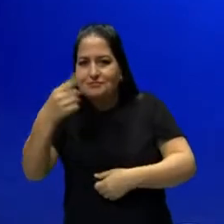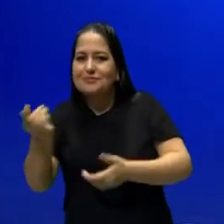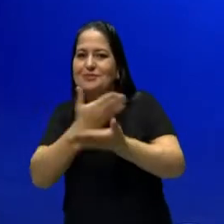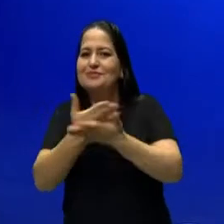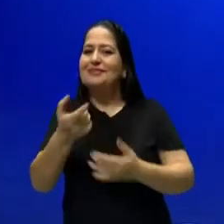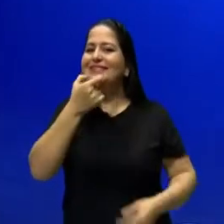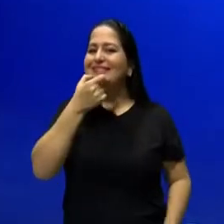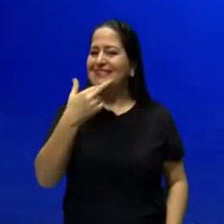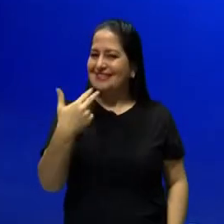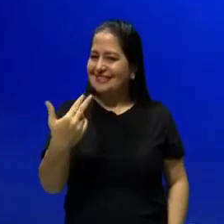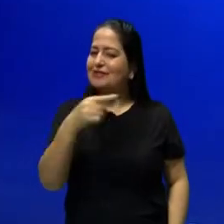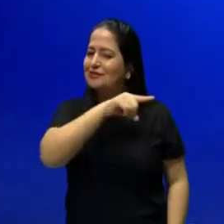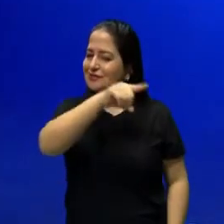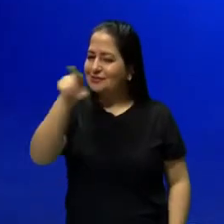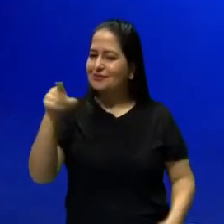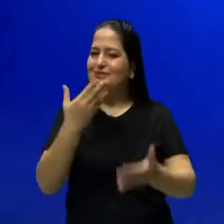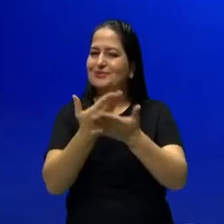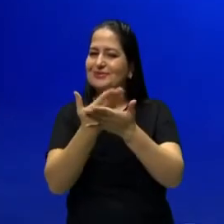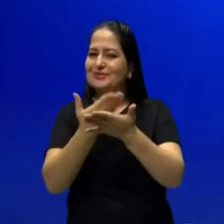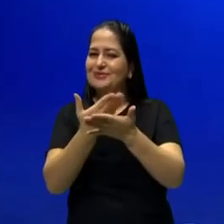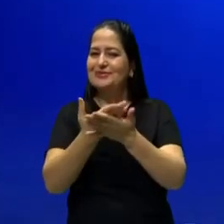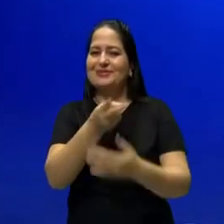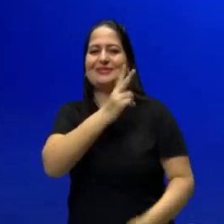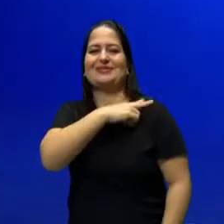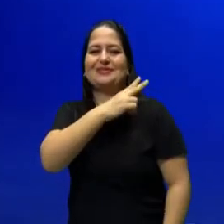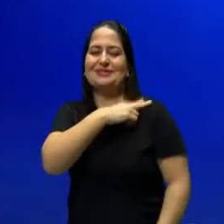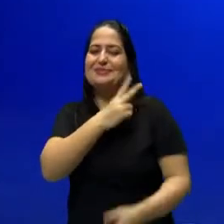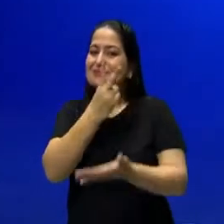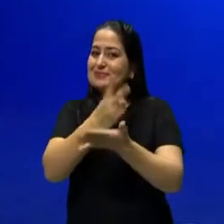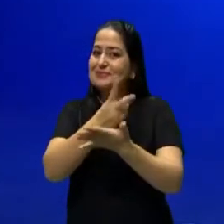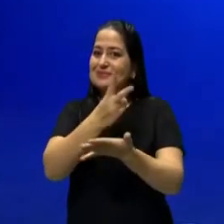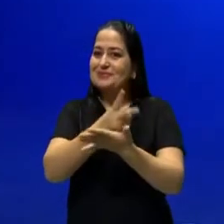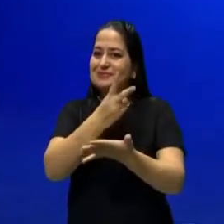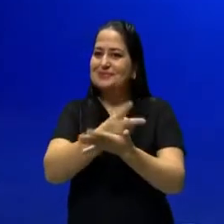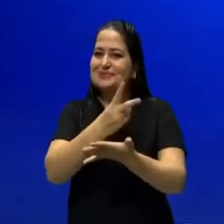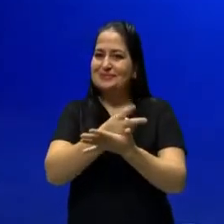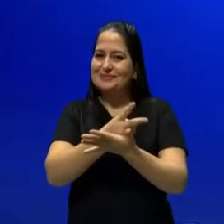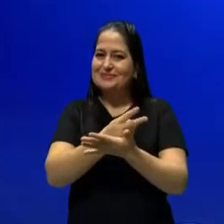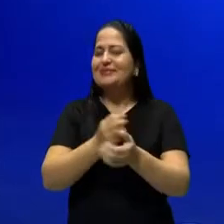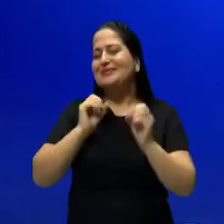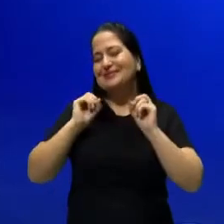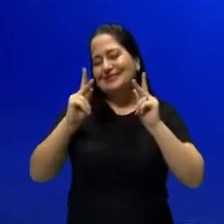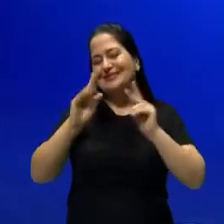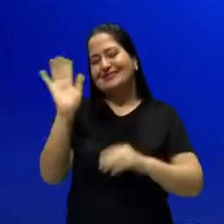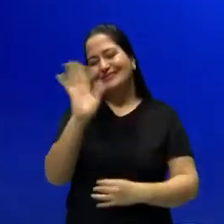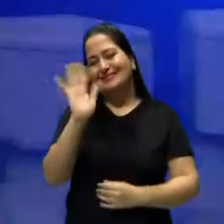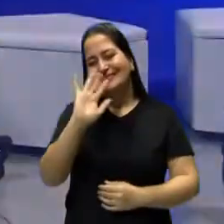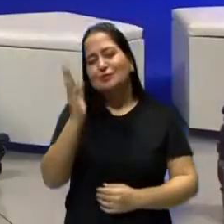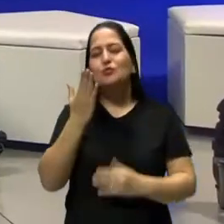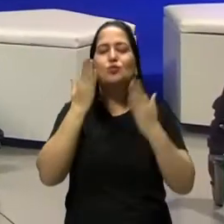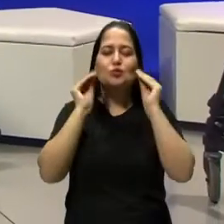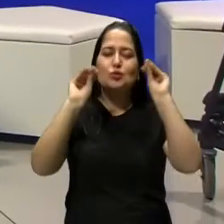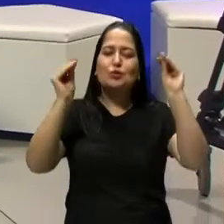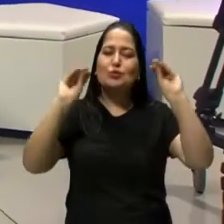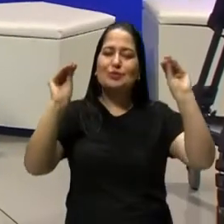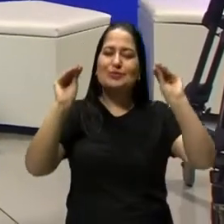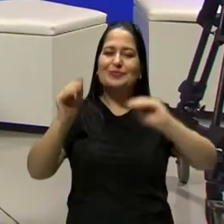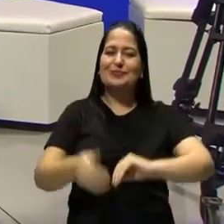língua inglesa para você estudante da segunda série do Ensino Médio. Paraninha. Até a próxima. Beijo.